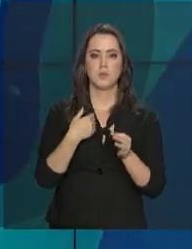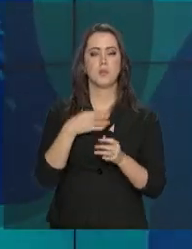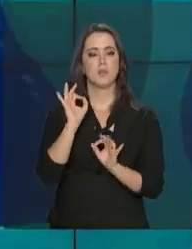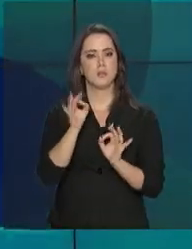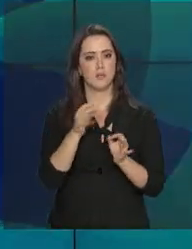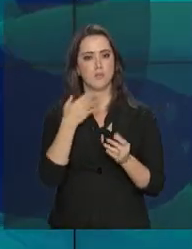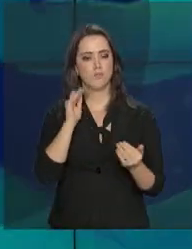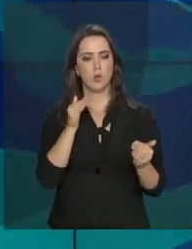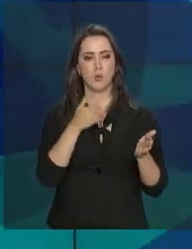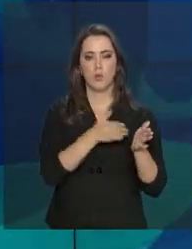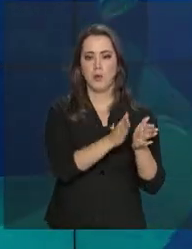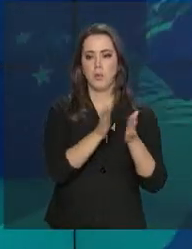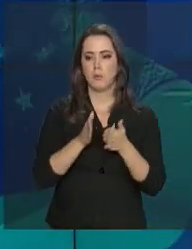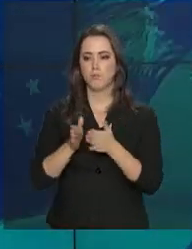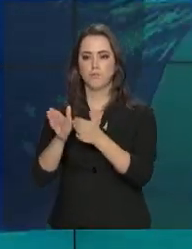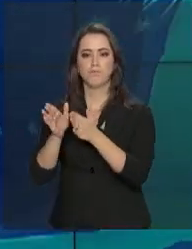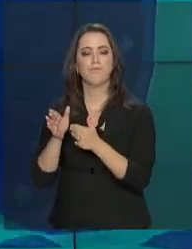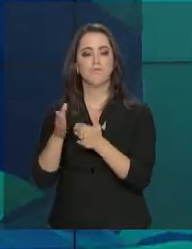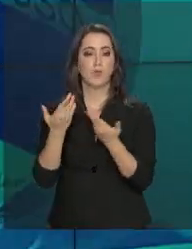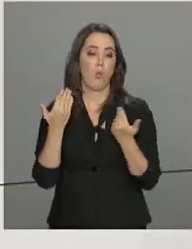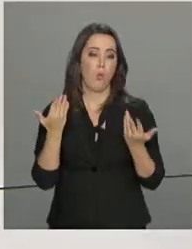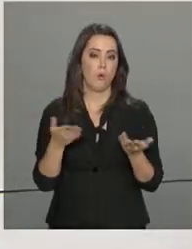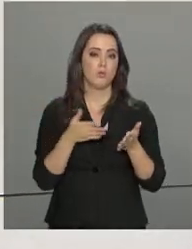correto direcionamento dos casos.